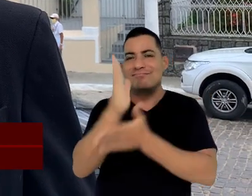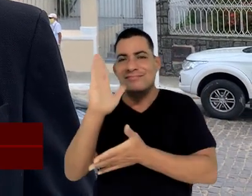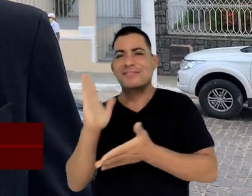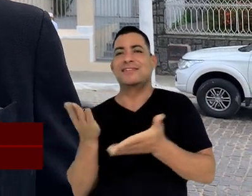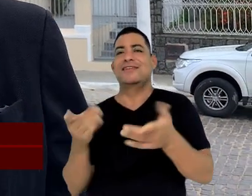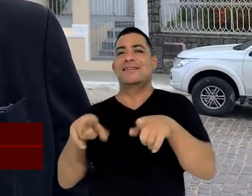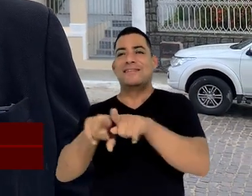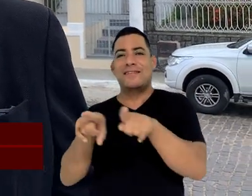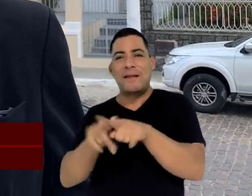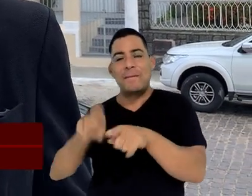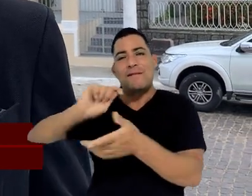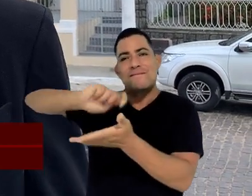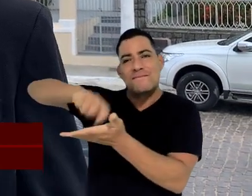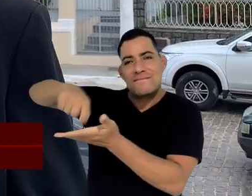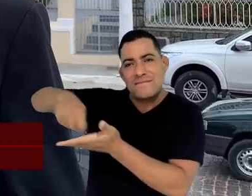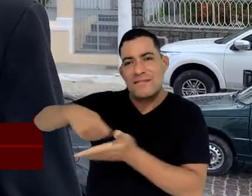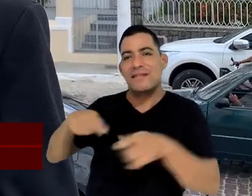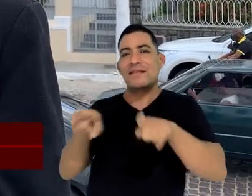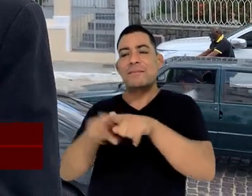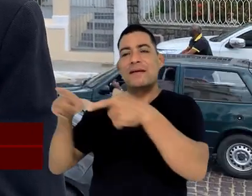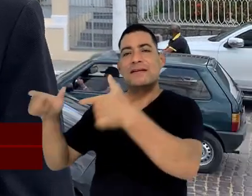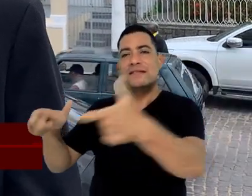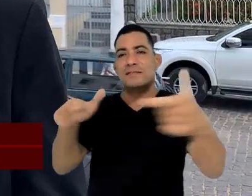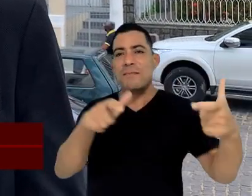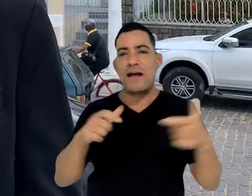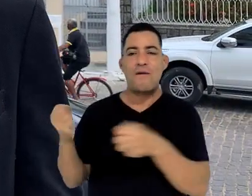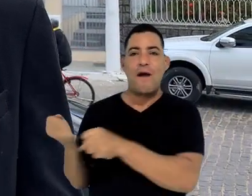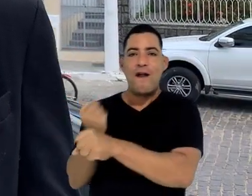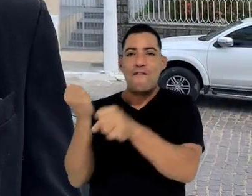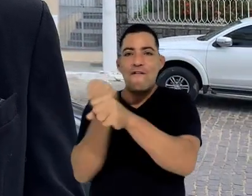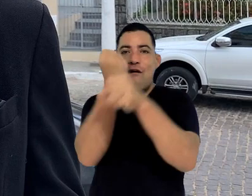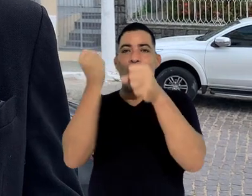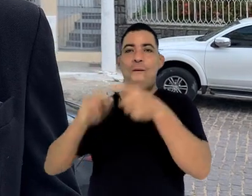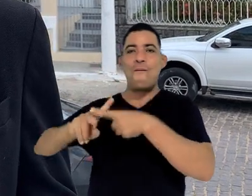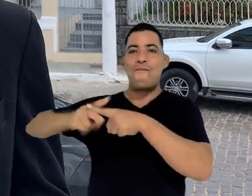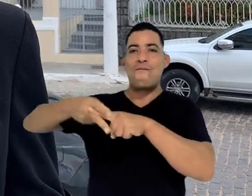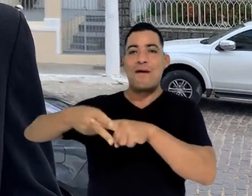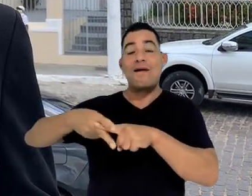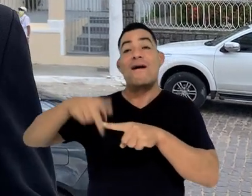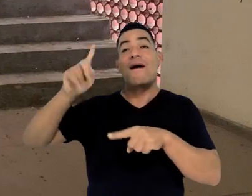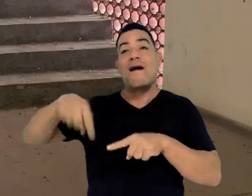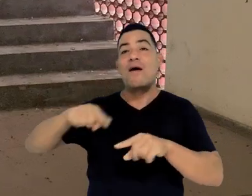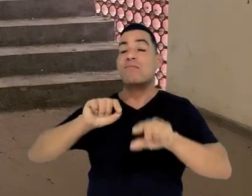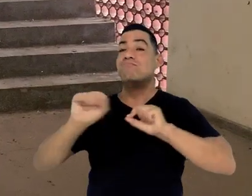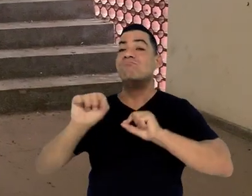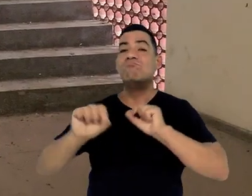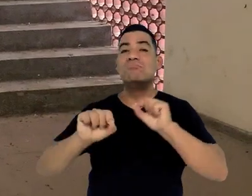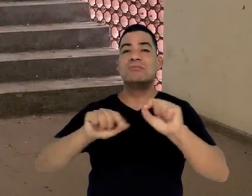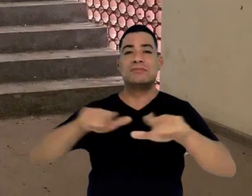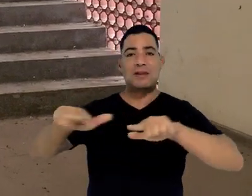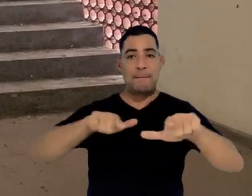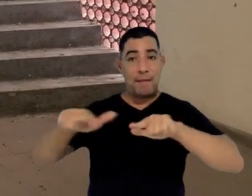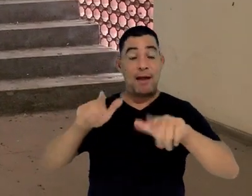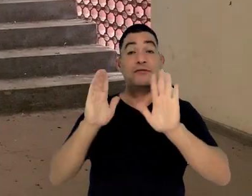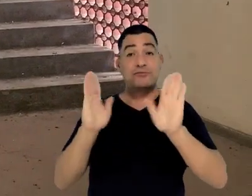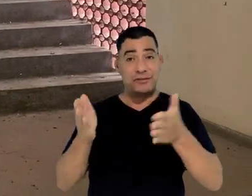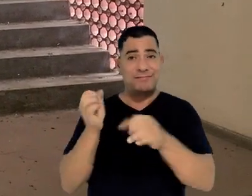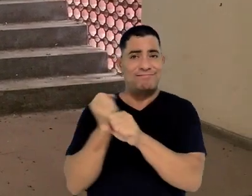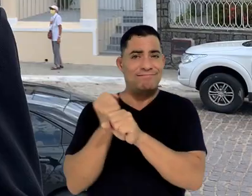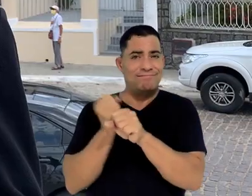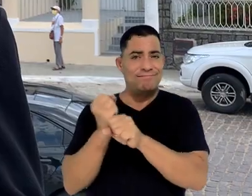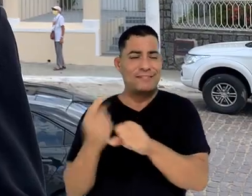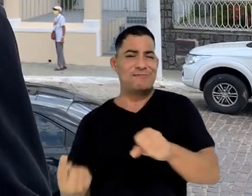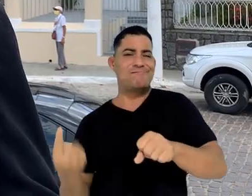de entrega de obras, de espaços reformados, ela é fruto de um trabalho que